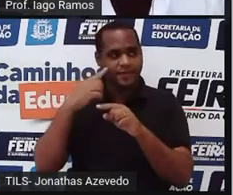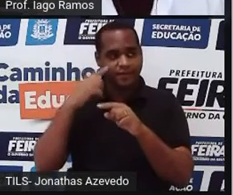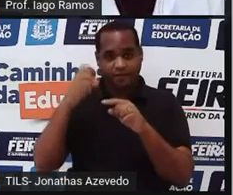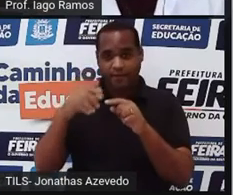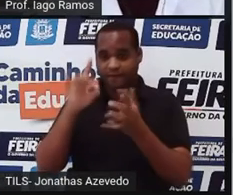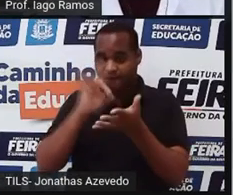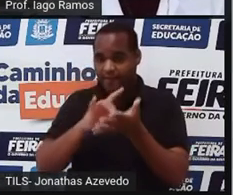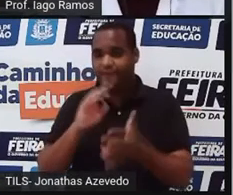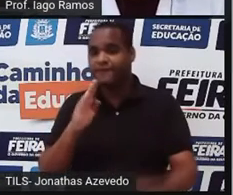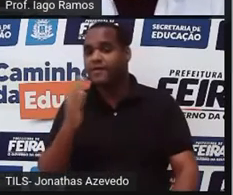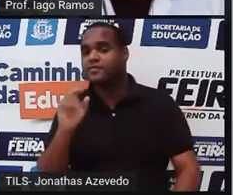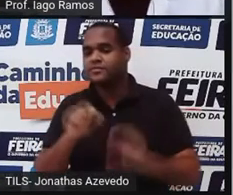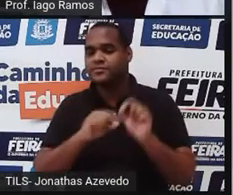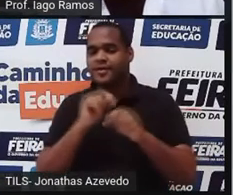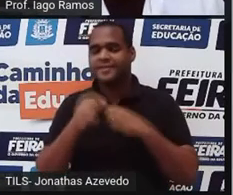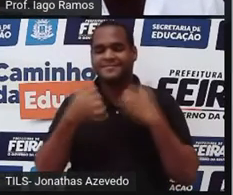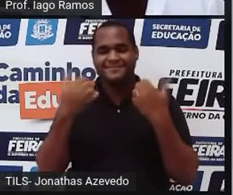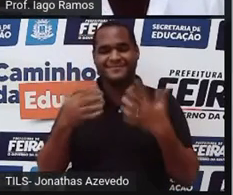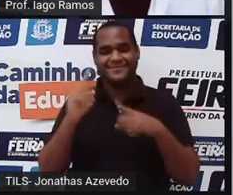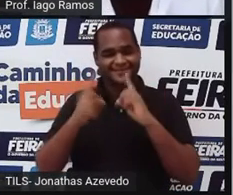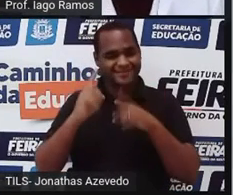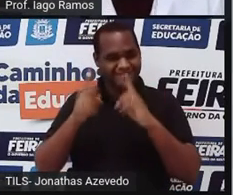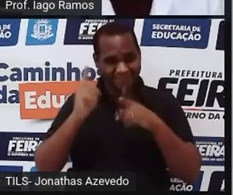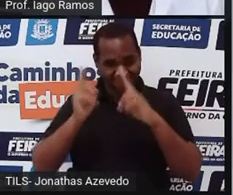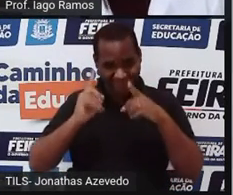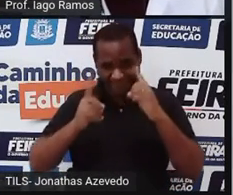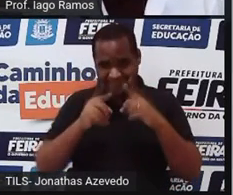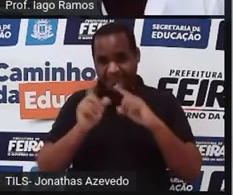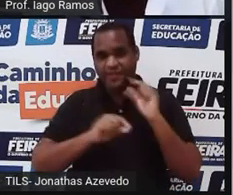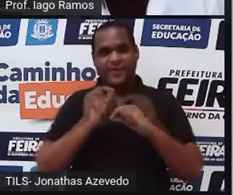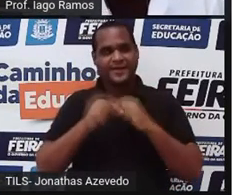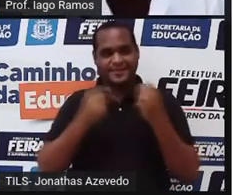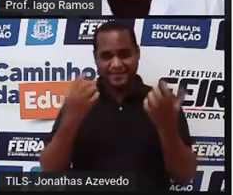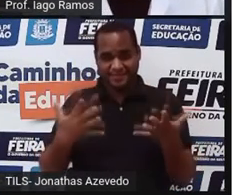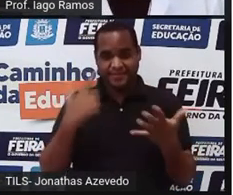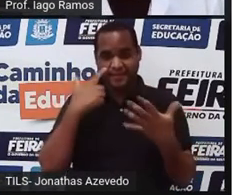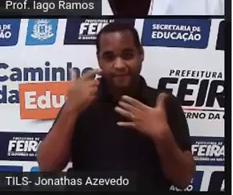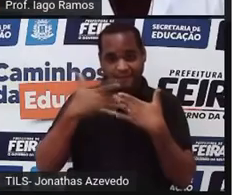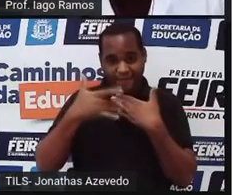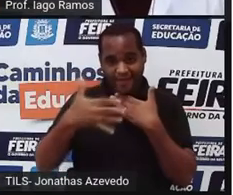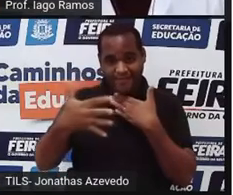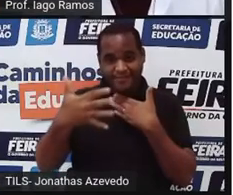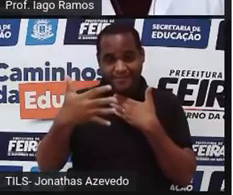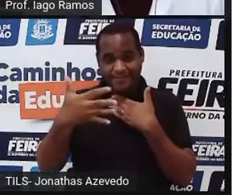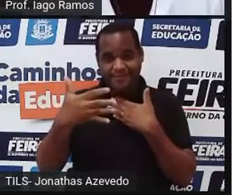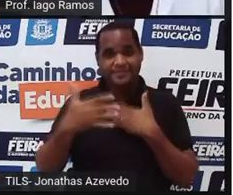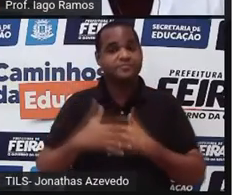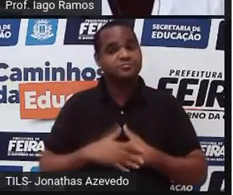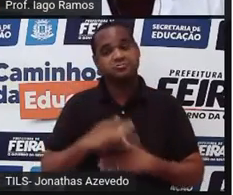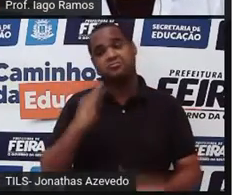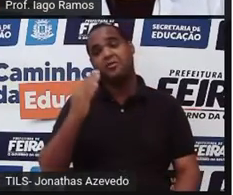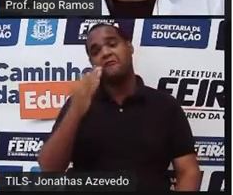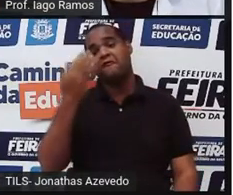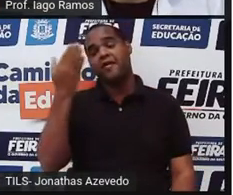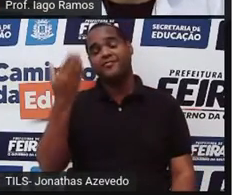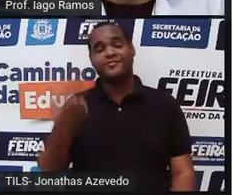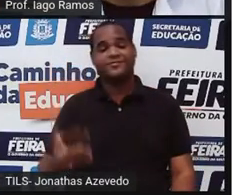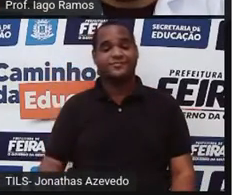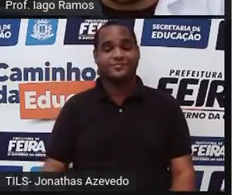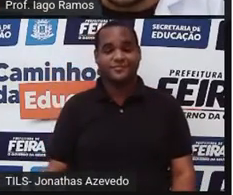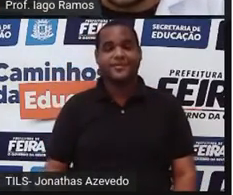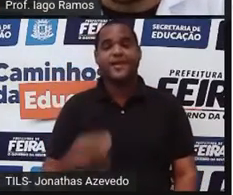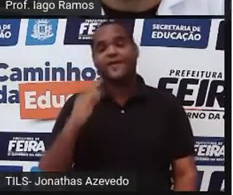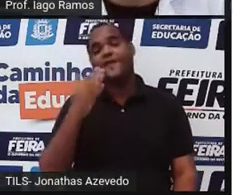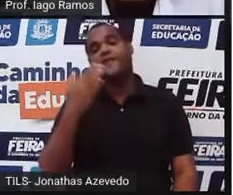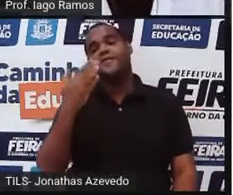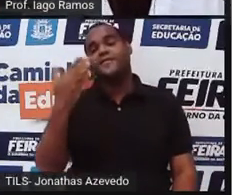falso? Bora fazer um suspensezinho. E vamos adiante. Falso. É